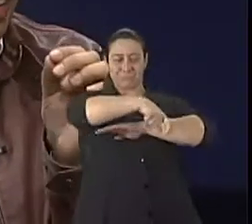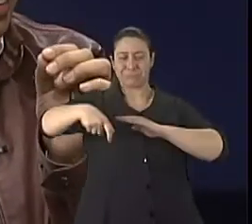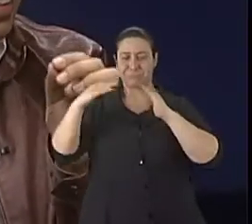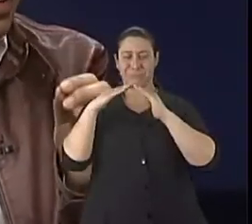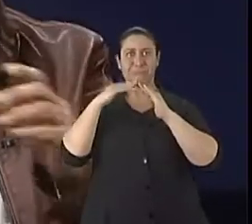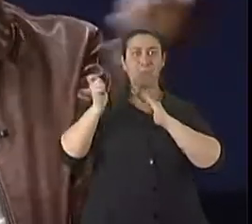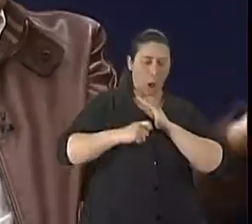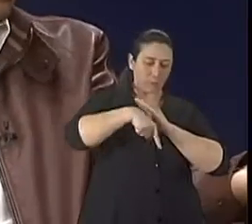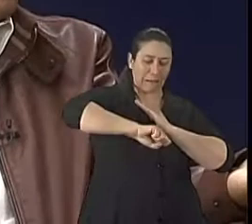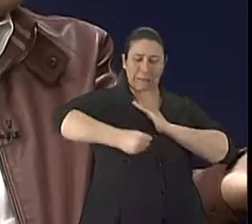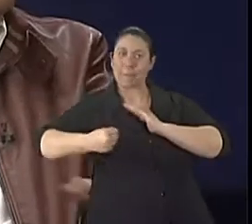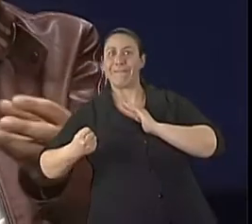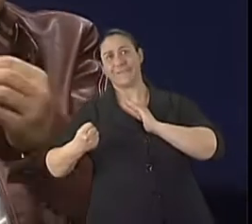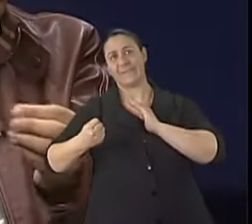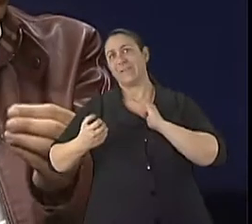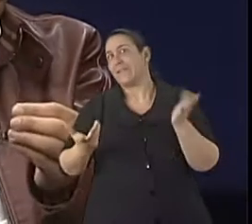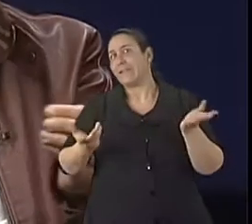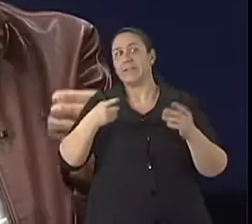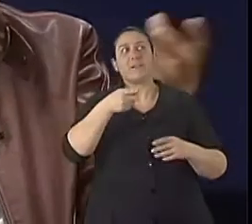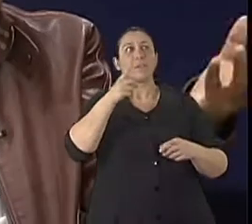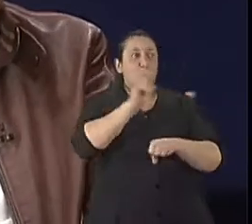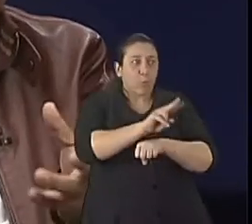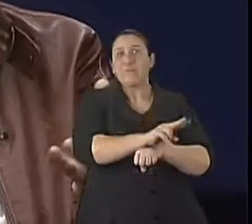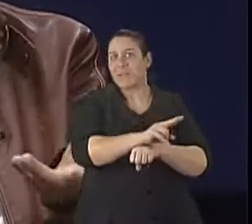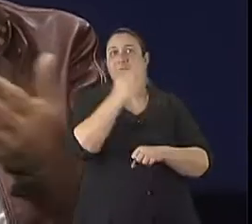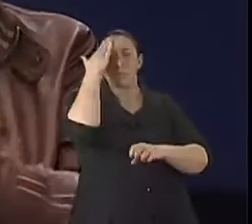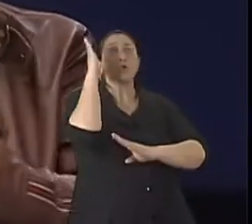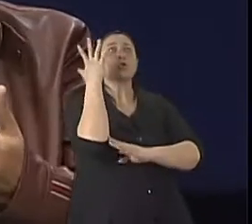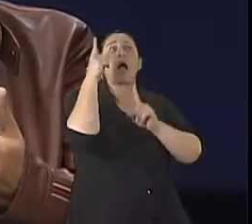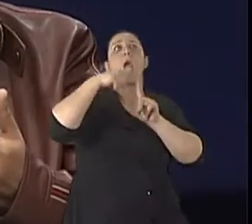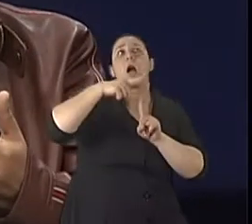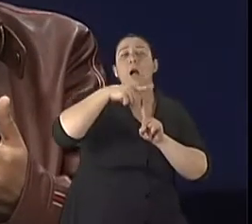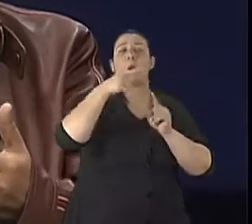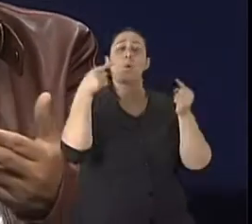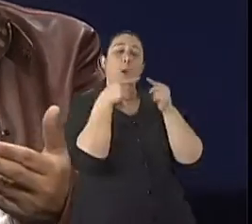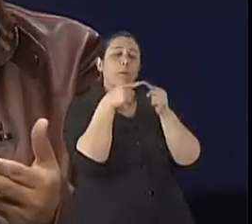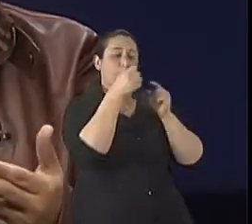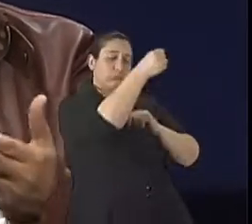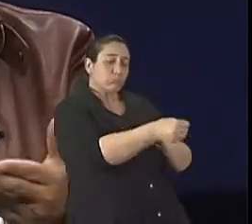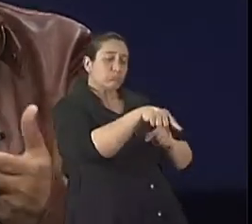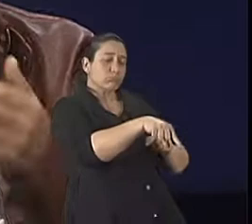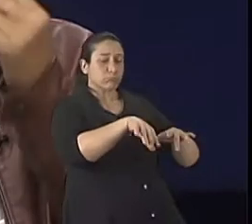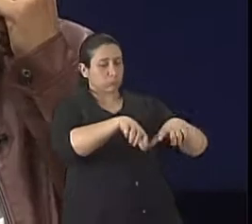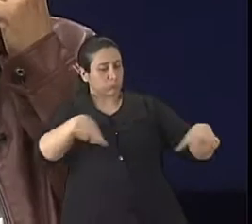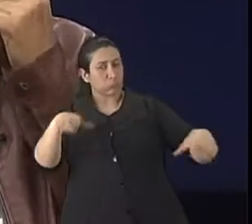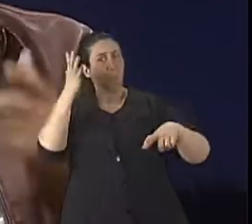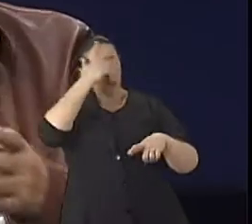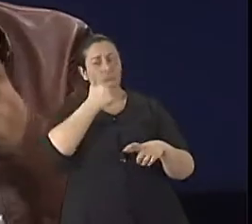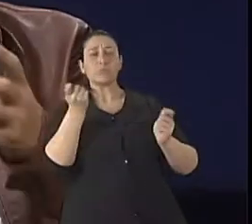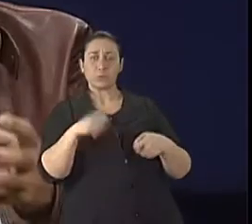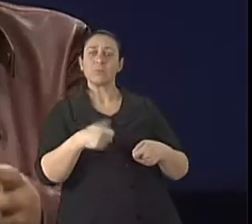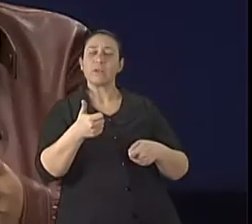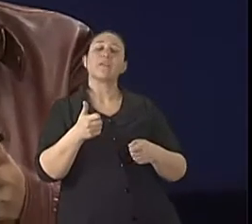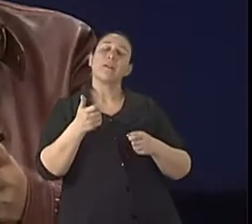análise, olha, estaríamos num jogo perfeito. Por isso, até então, se cometei antes, que com essa tratativa com a irmã,